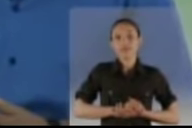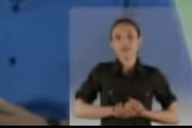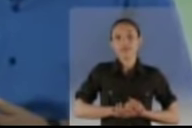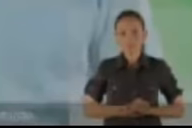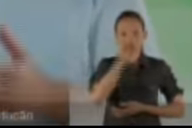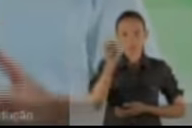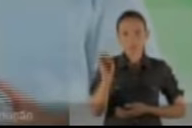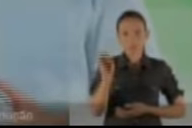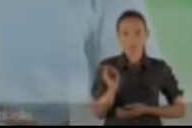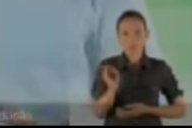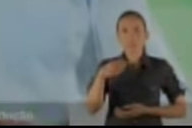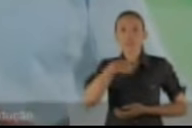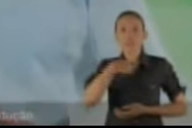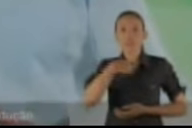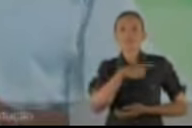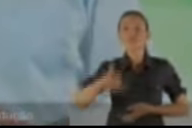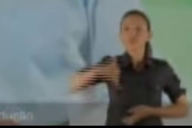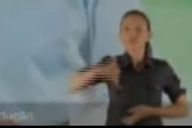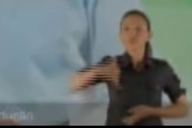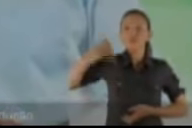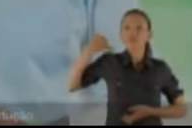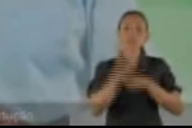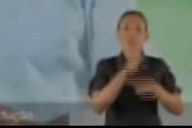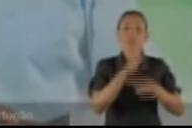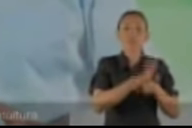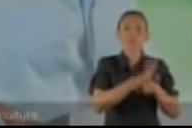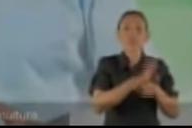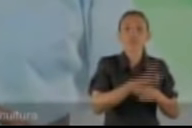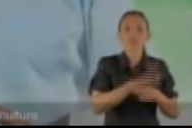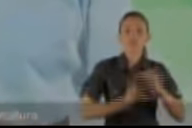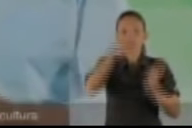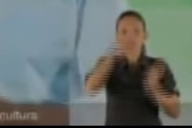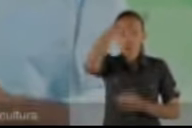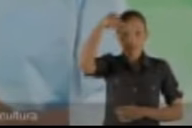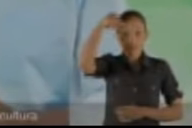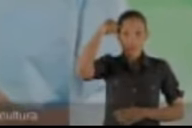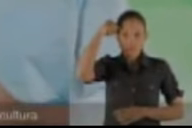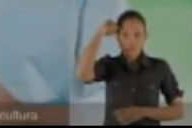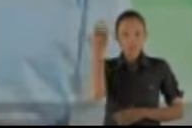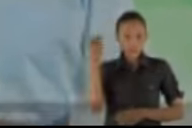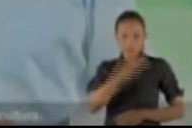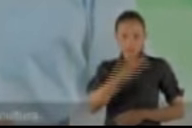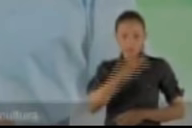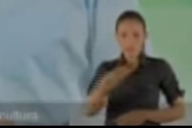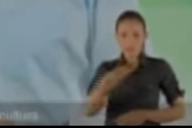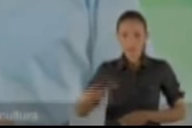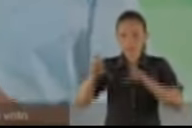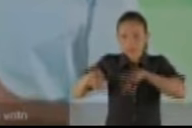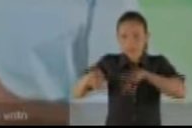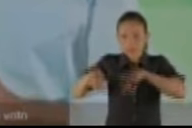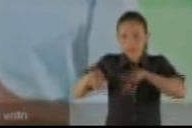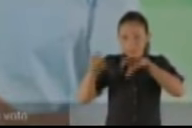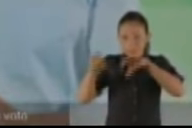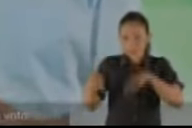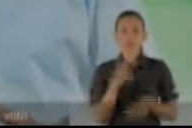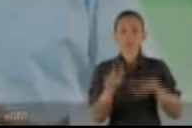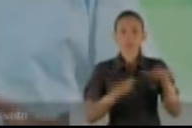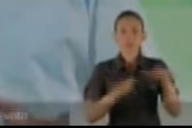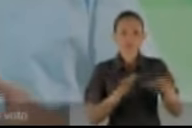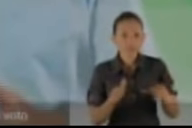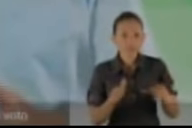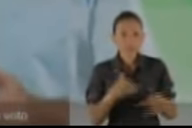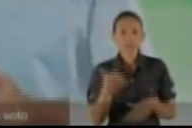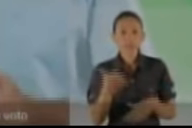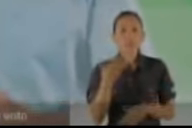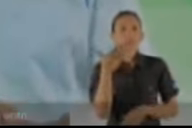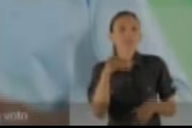Olá. Tenho orgulho de ter fortalecido a produção matogrossense quando fui ministro de Agricultura. Com serviço prestado, venho